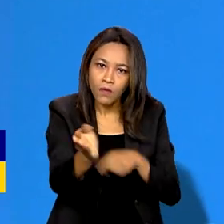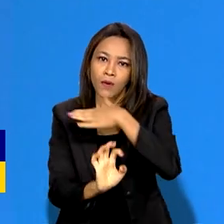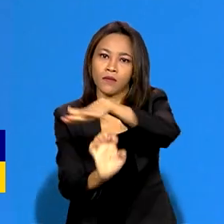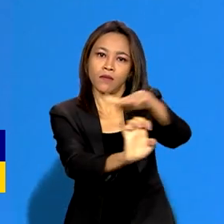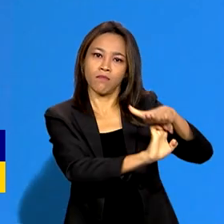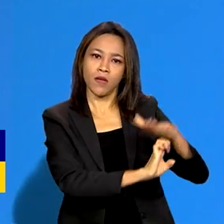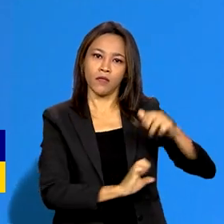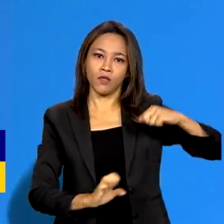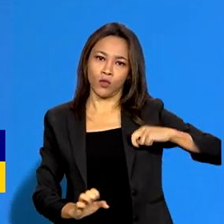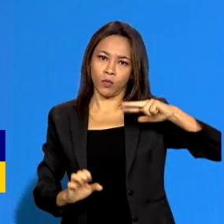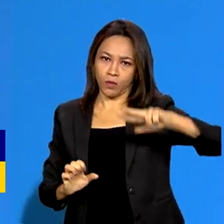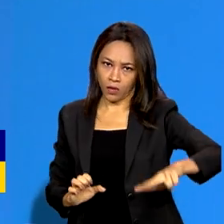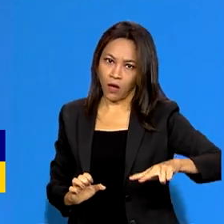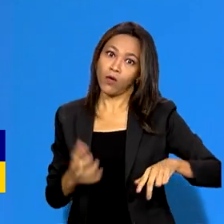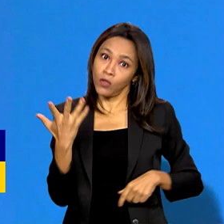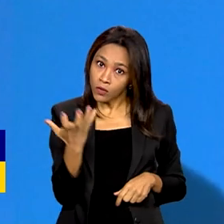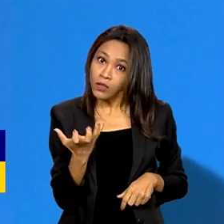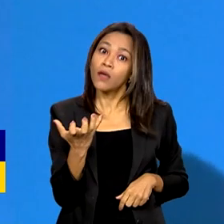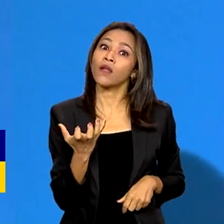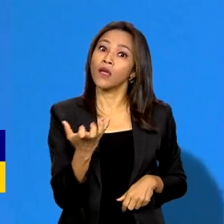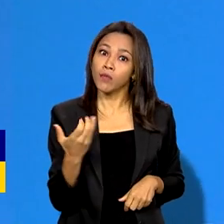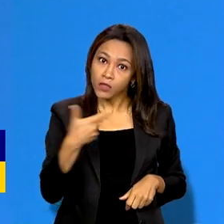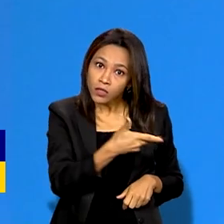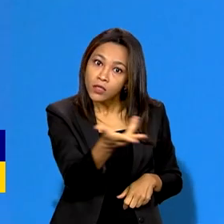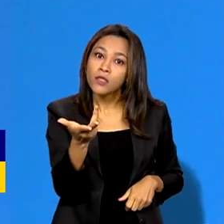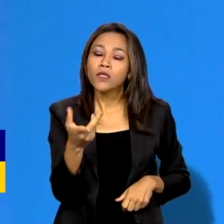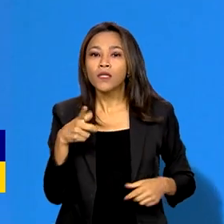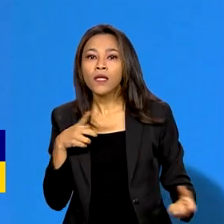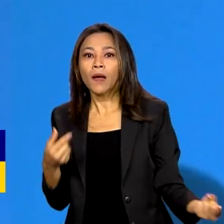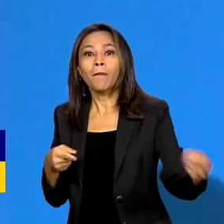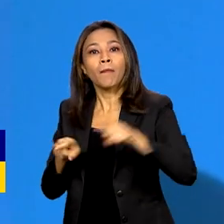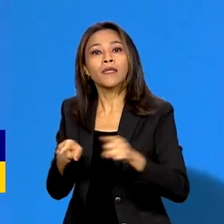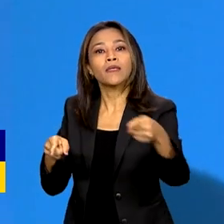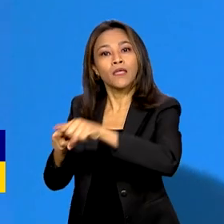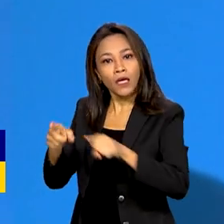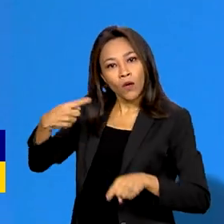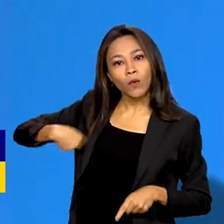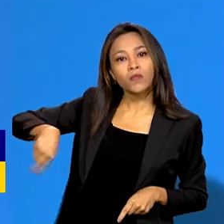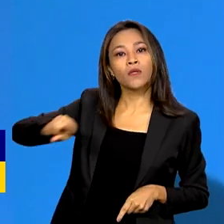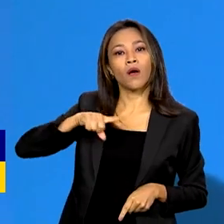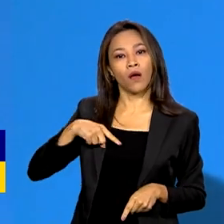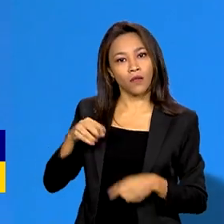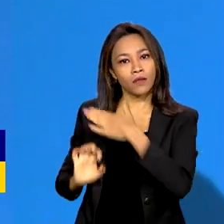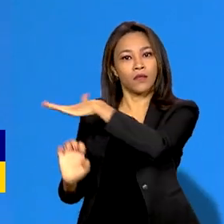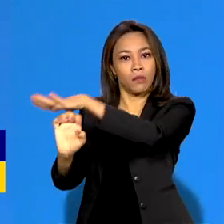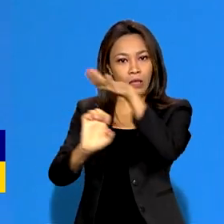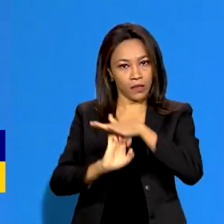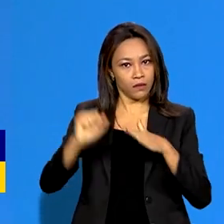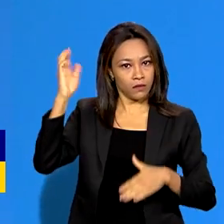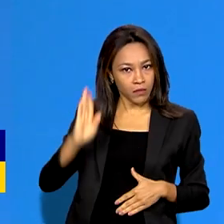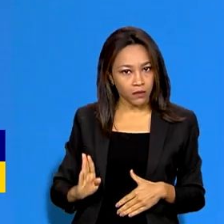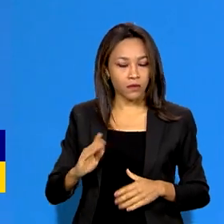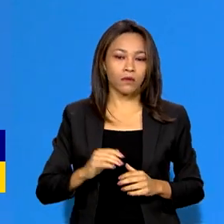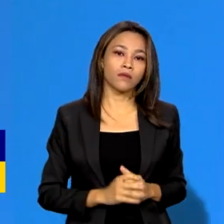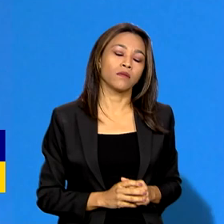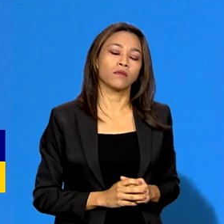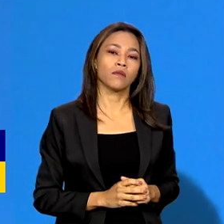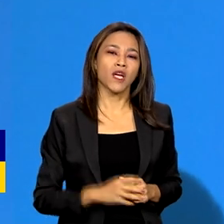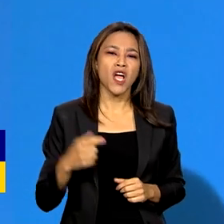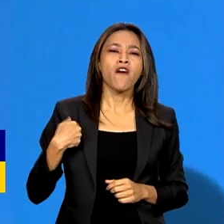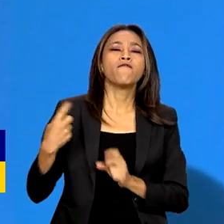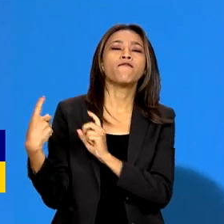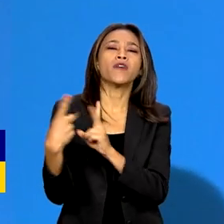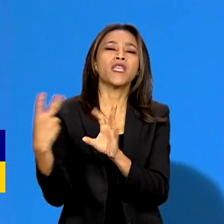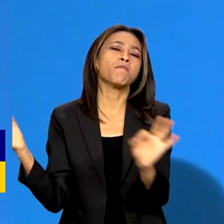queremos que os empresários portugueses construam parceria com as nossas empresas. Nós não queremos vender aquilo que já está